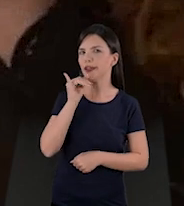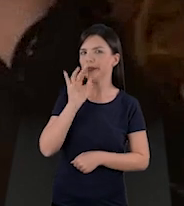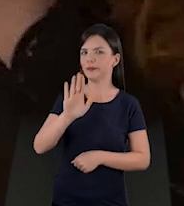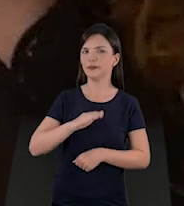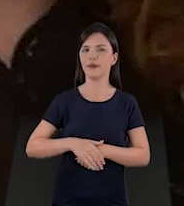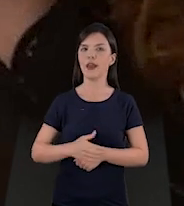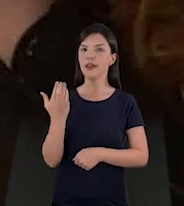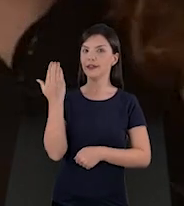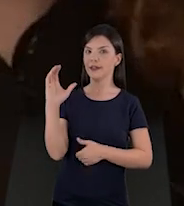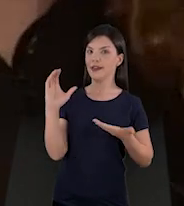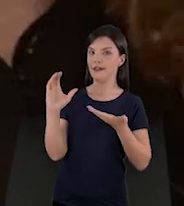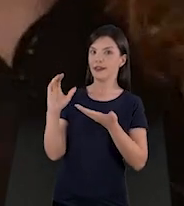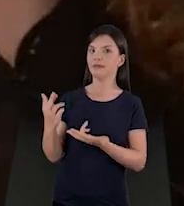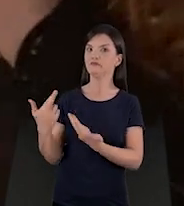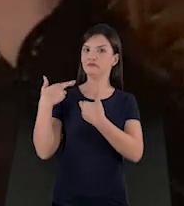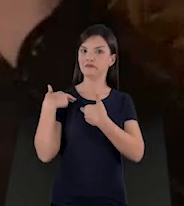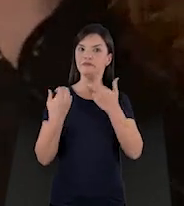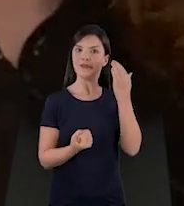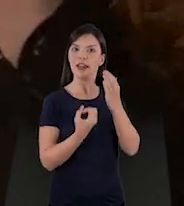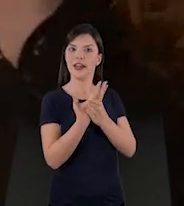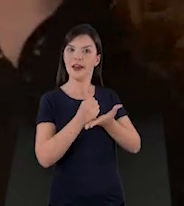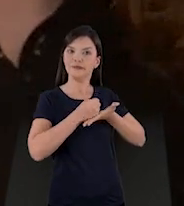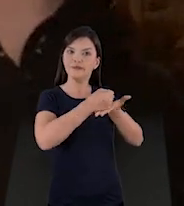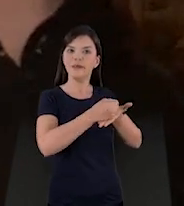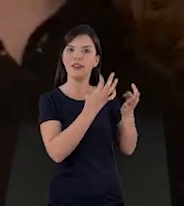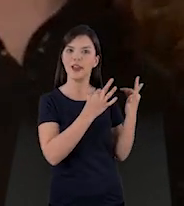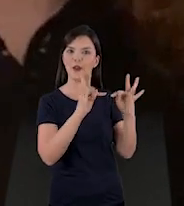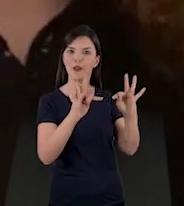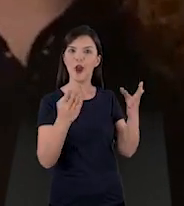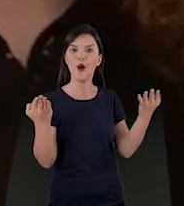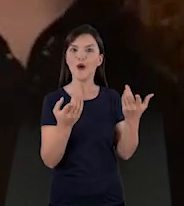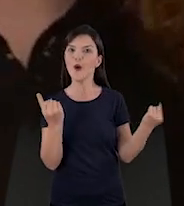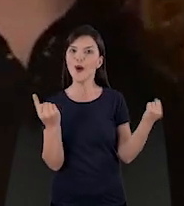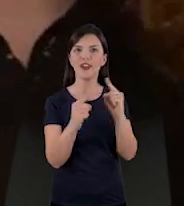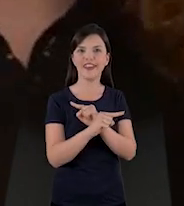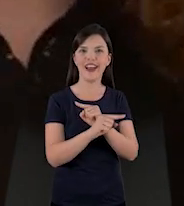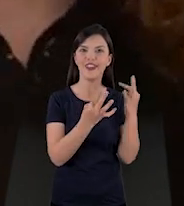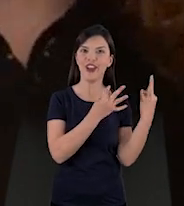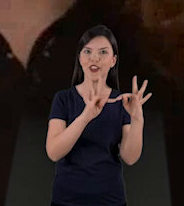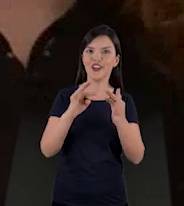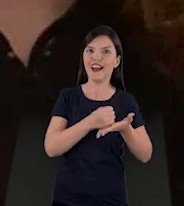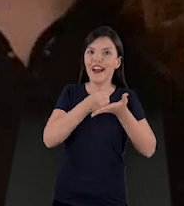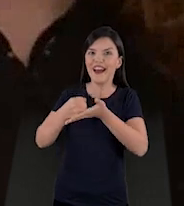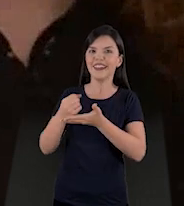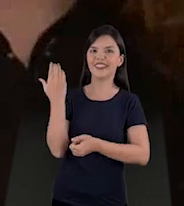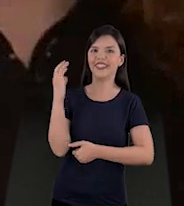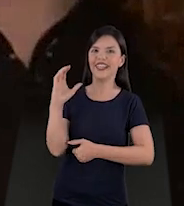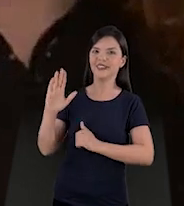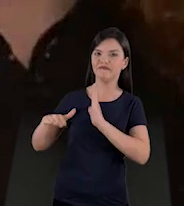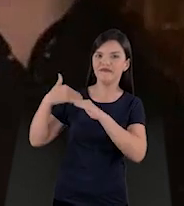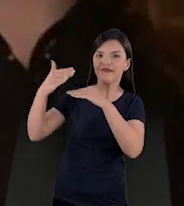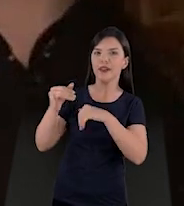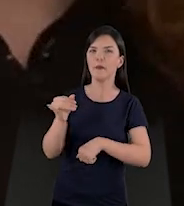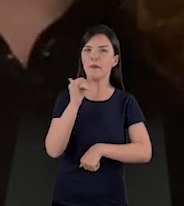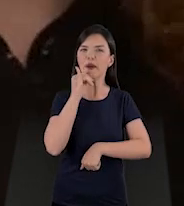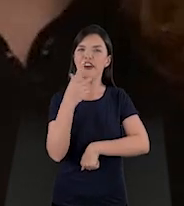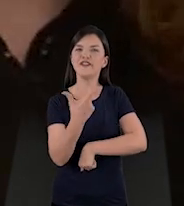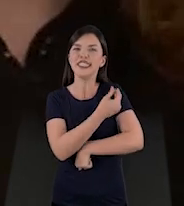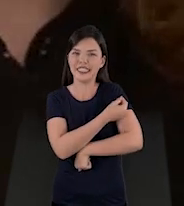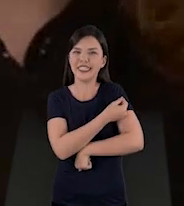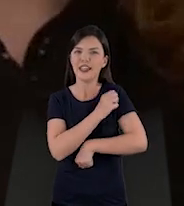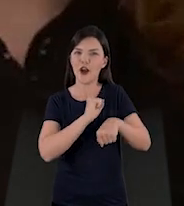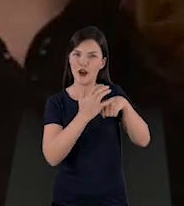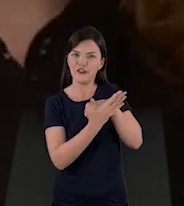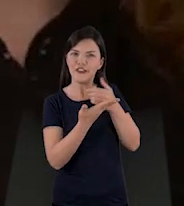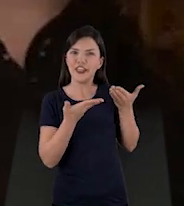aquela coisa, assim, a ciência ajudou a tecnologia, mas hoje a tecnologia ajuda a encontrar a ciência, né? Igual a vacina, a gente